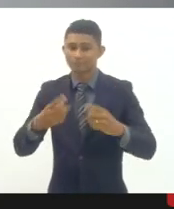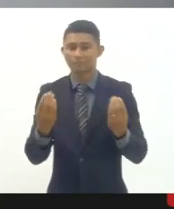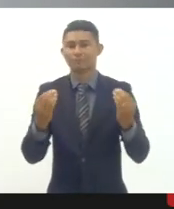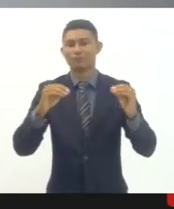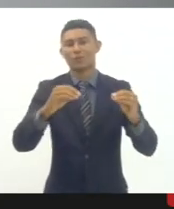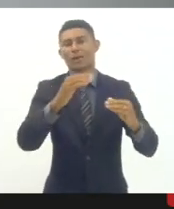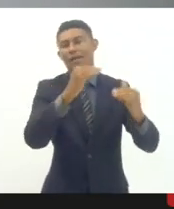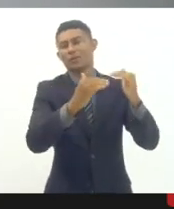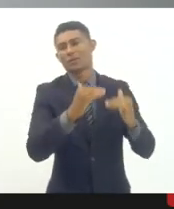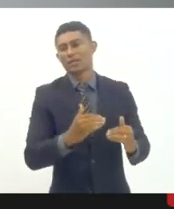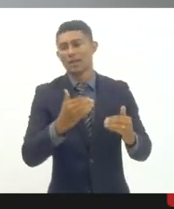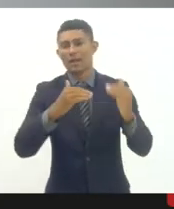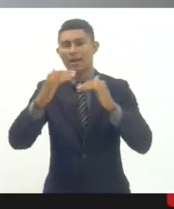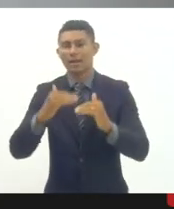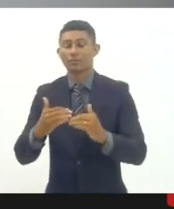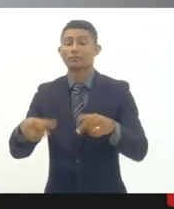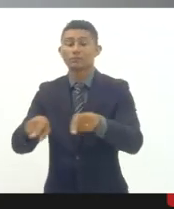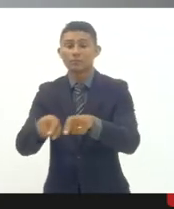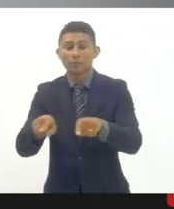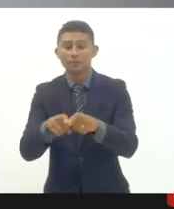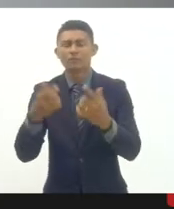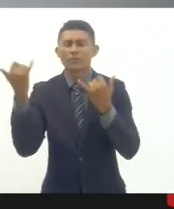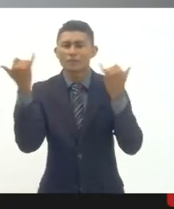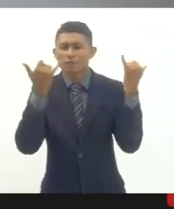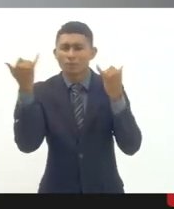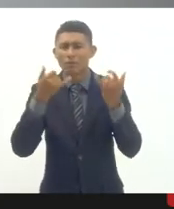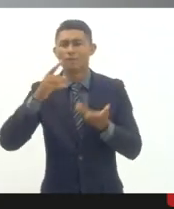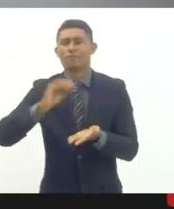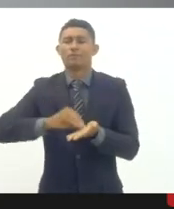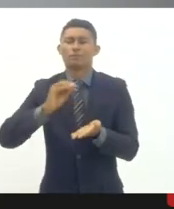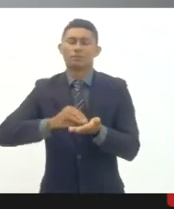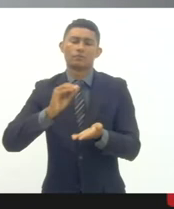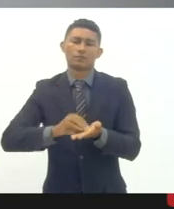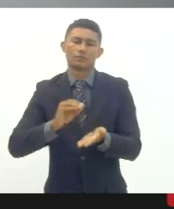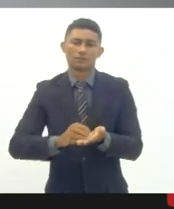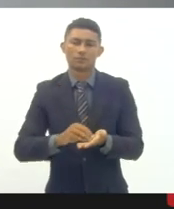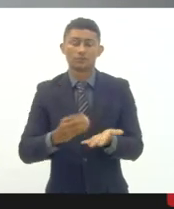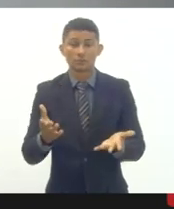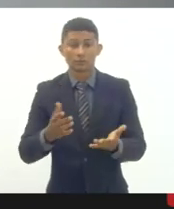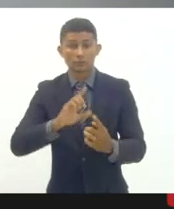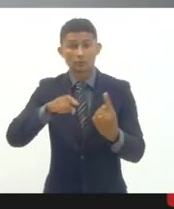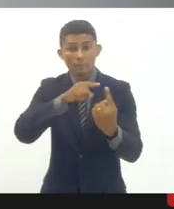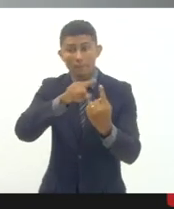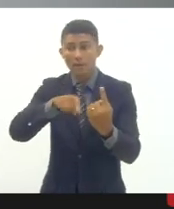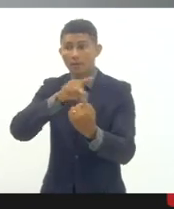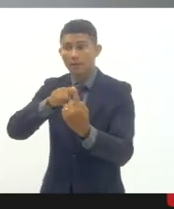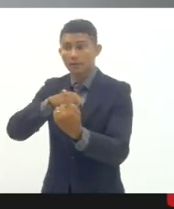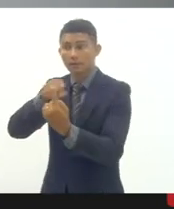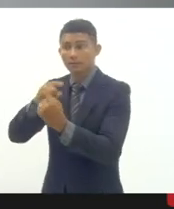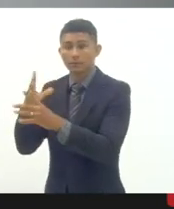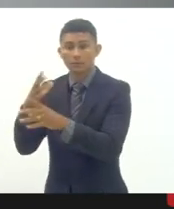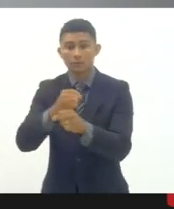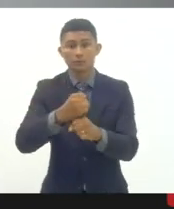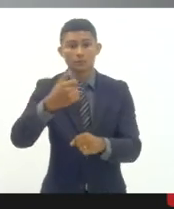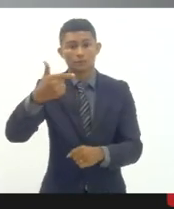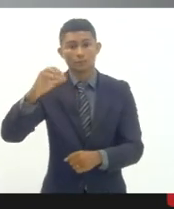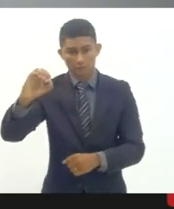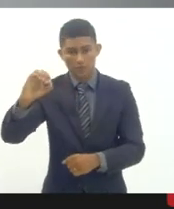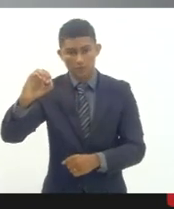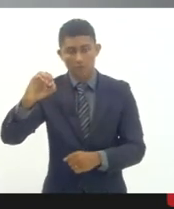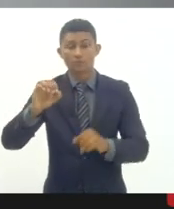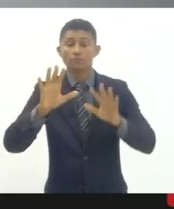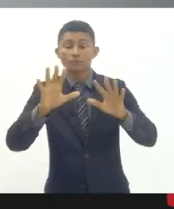falta de dados abertos das 20 metas 8 ou seja 40%